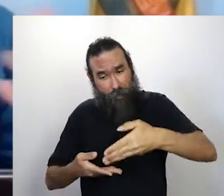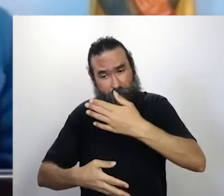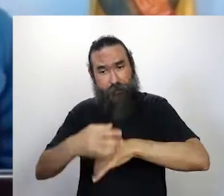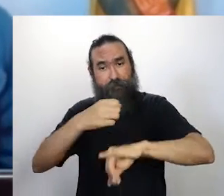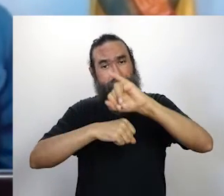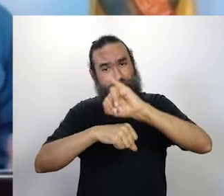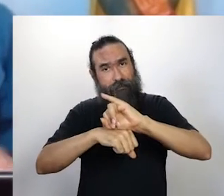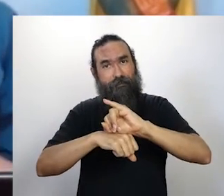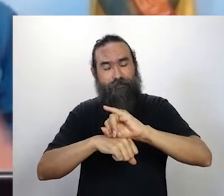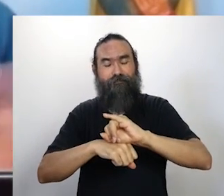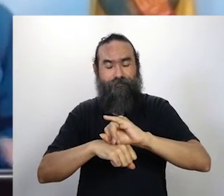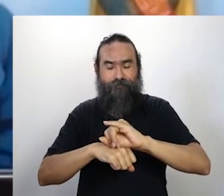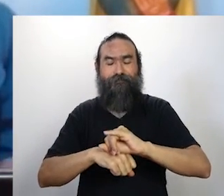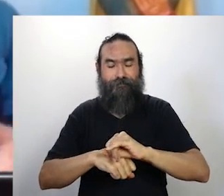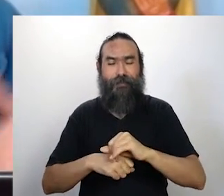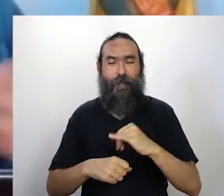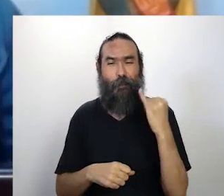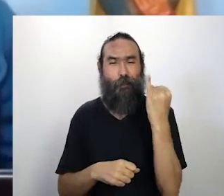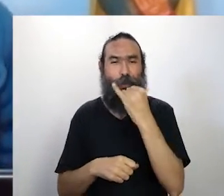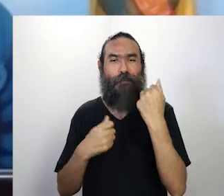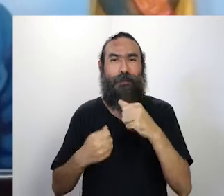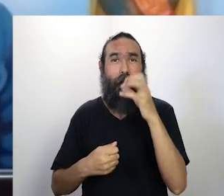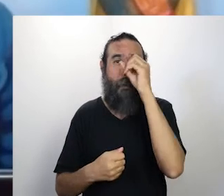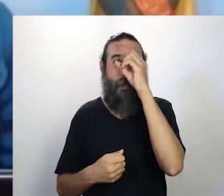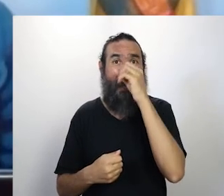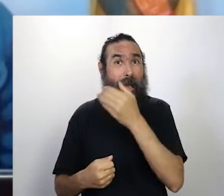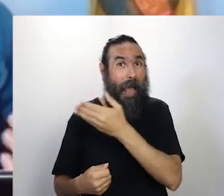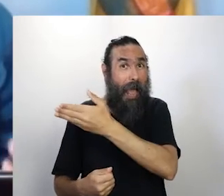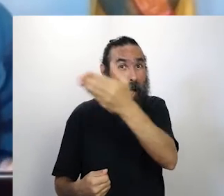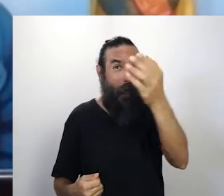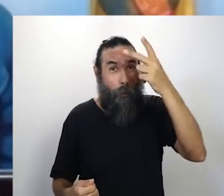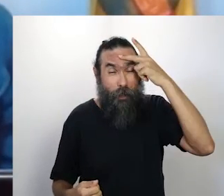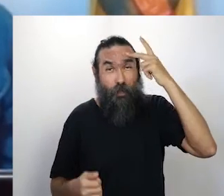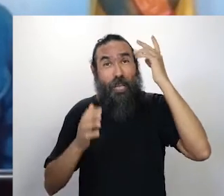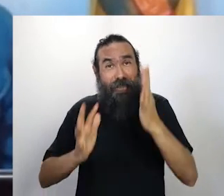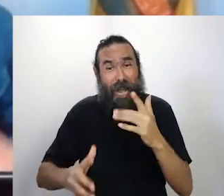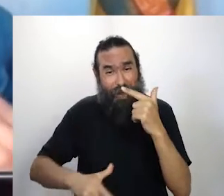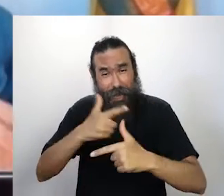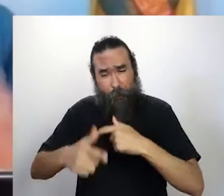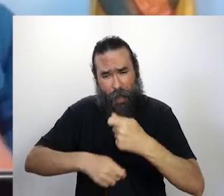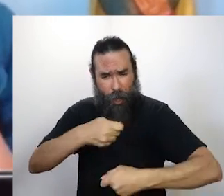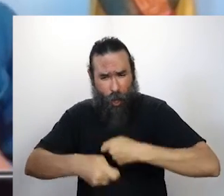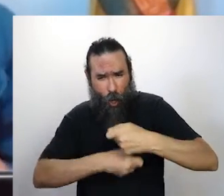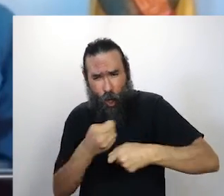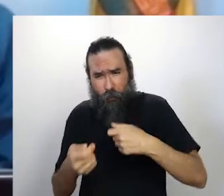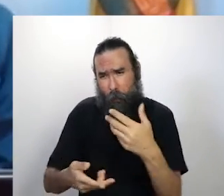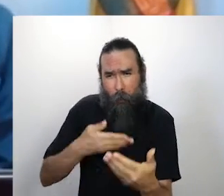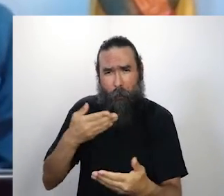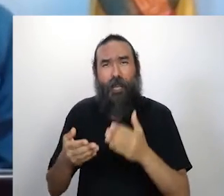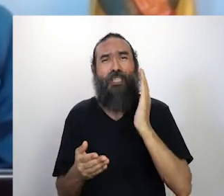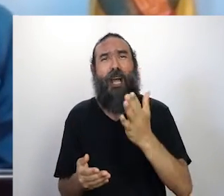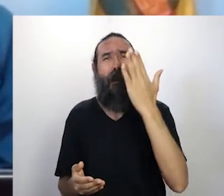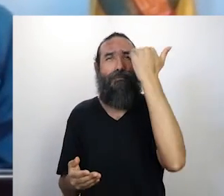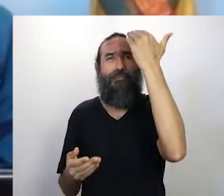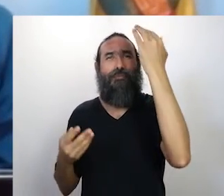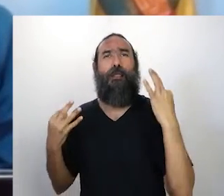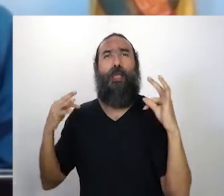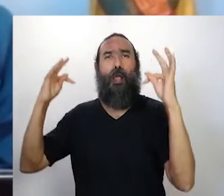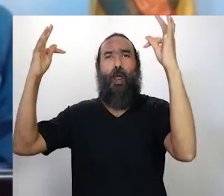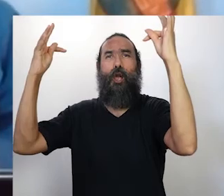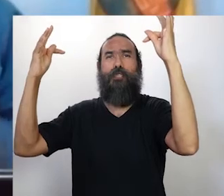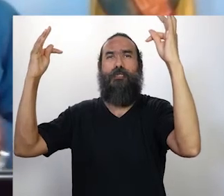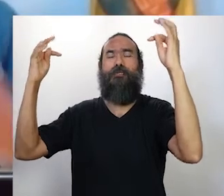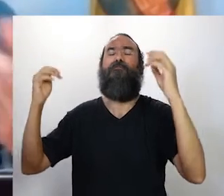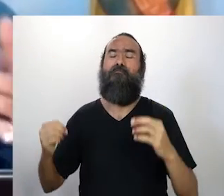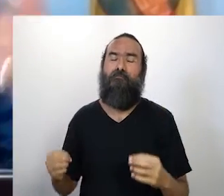do business e tal, faz isso há muito tempo. E a gente, Renata Matal, eu fiquei sabendo porque algumas amigas minhas fazem a oficina